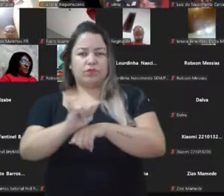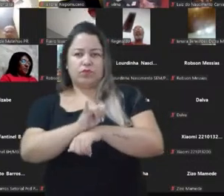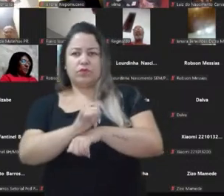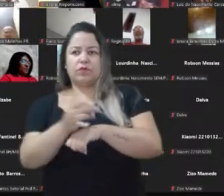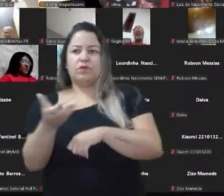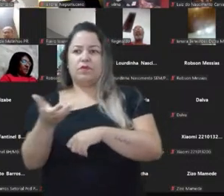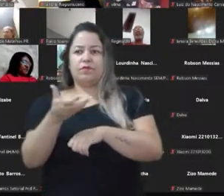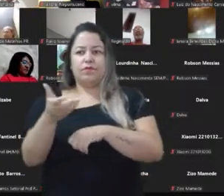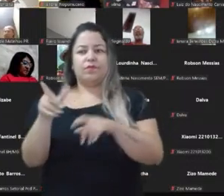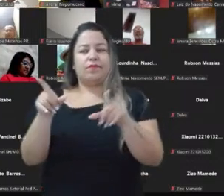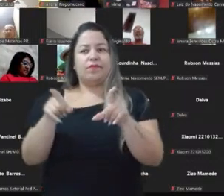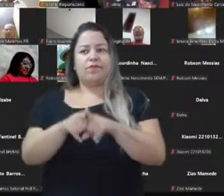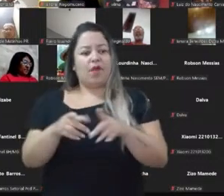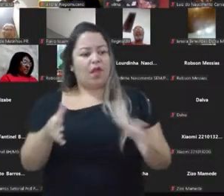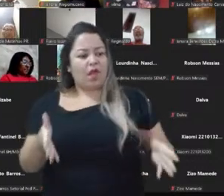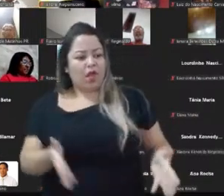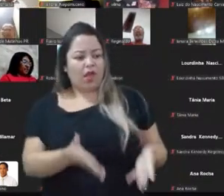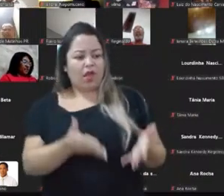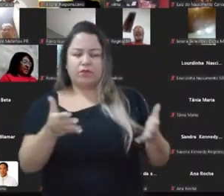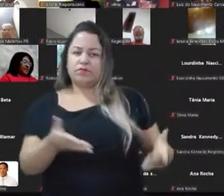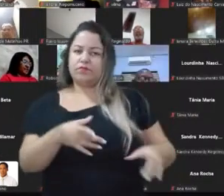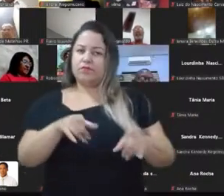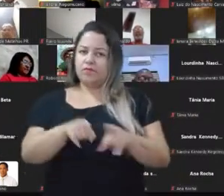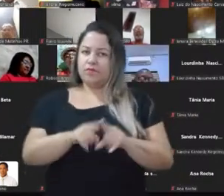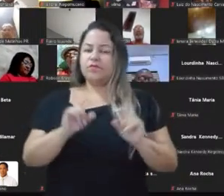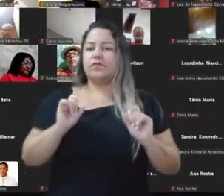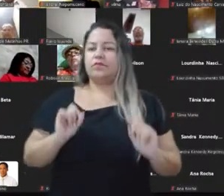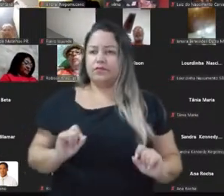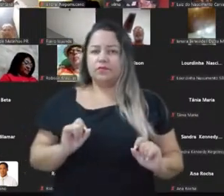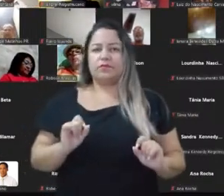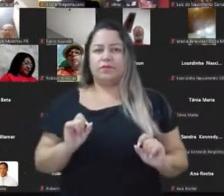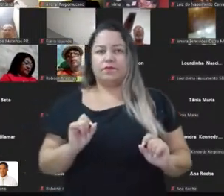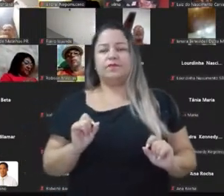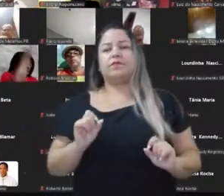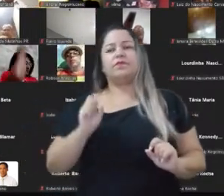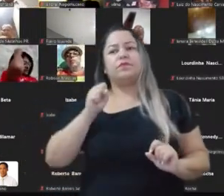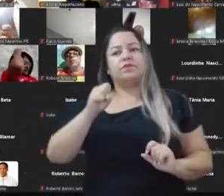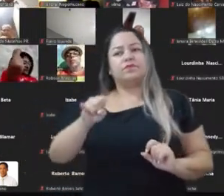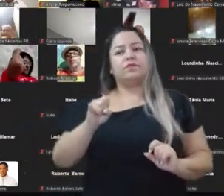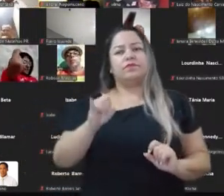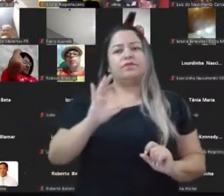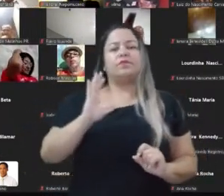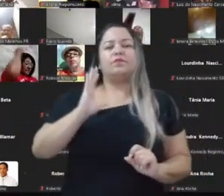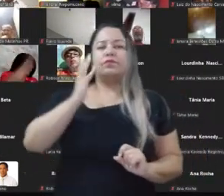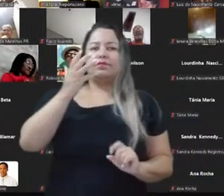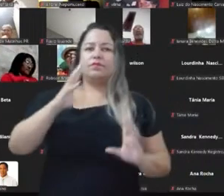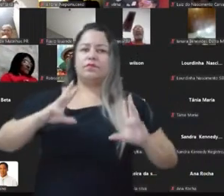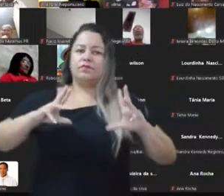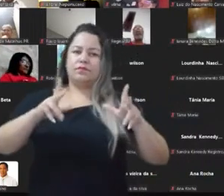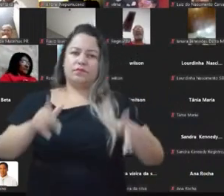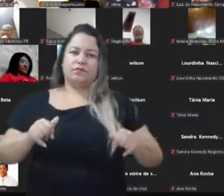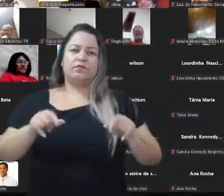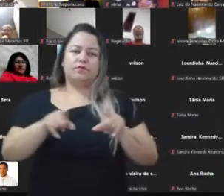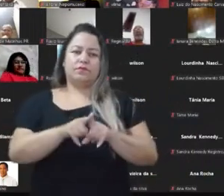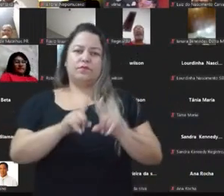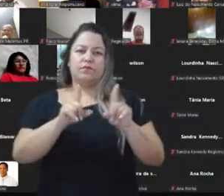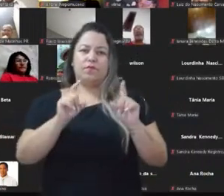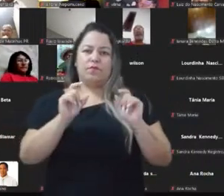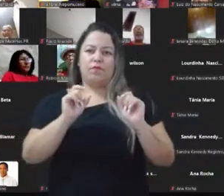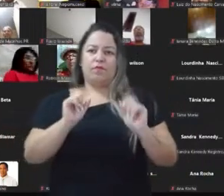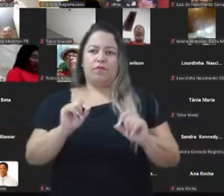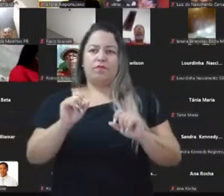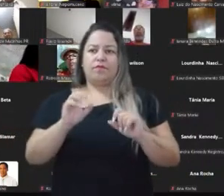e a gente alimenta eles, alimenta a lógica deles. Vejam se a gente somasse todos os recursos, de recursos